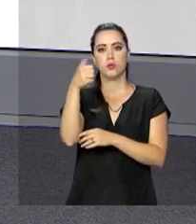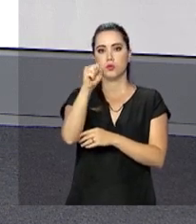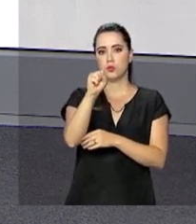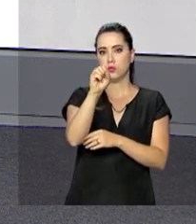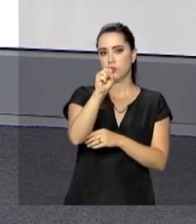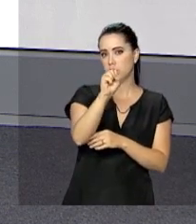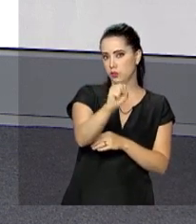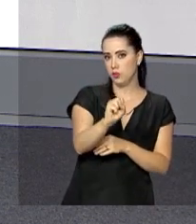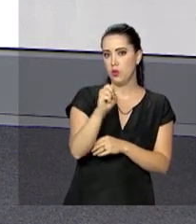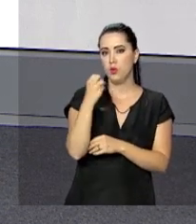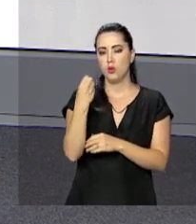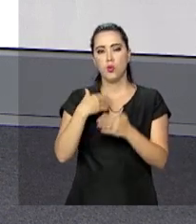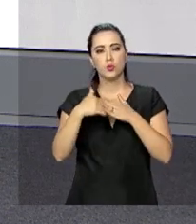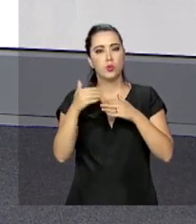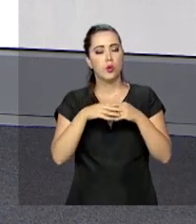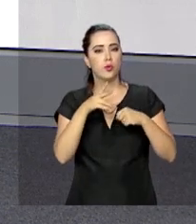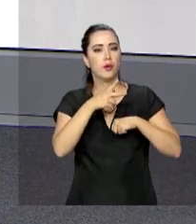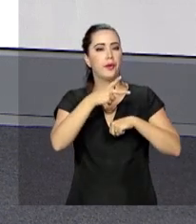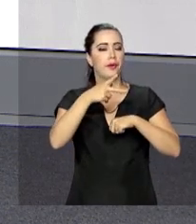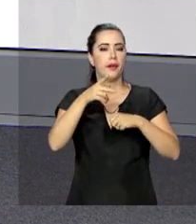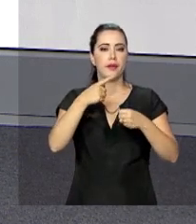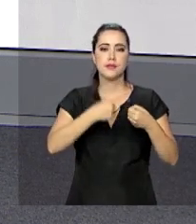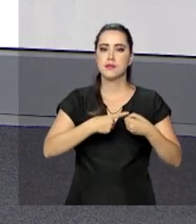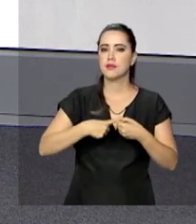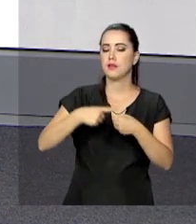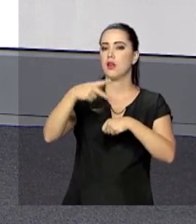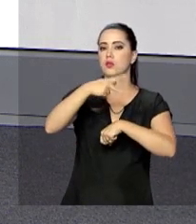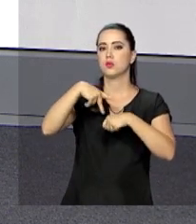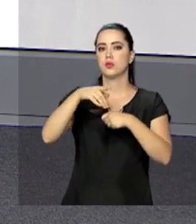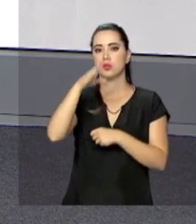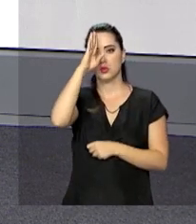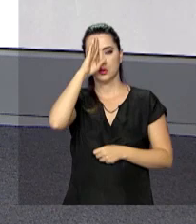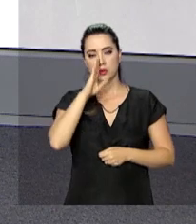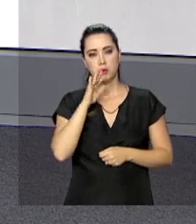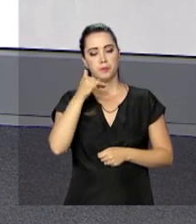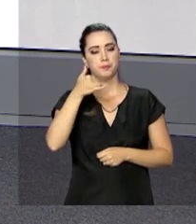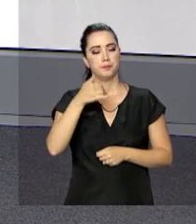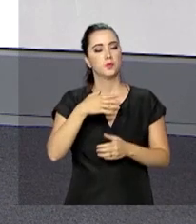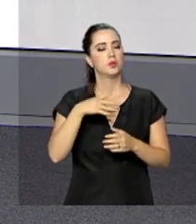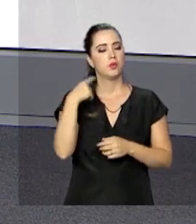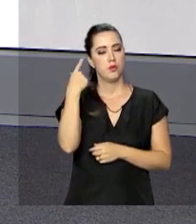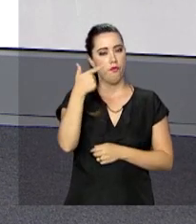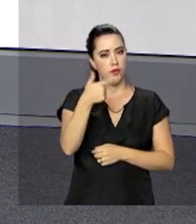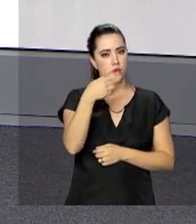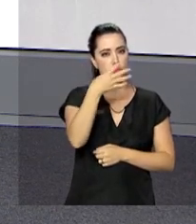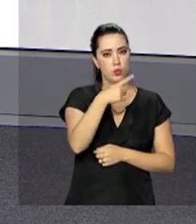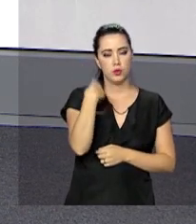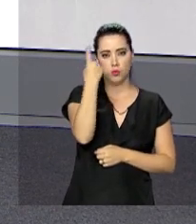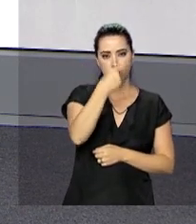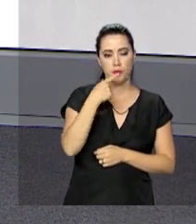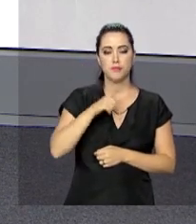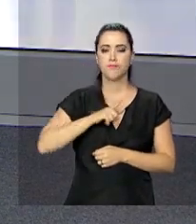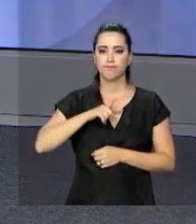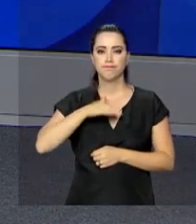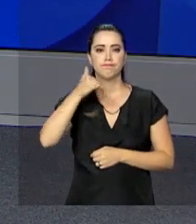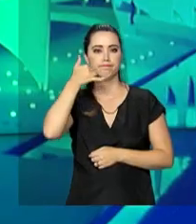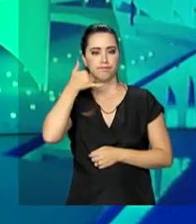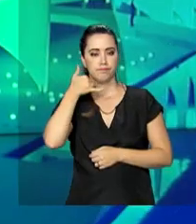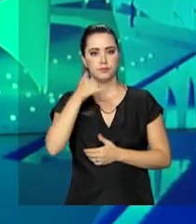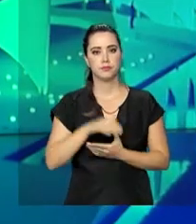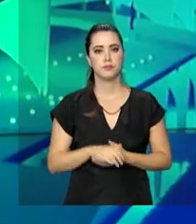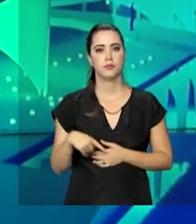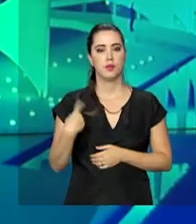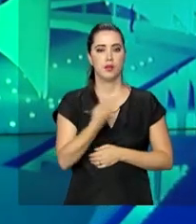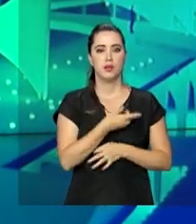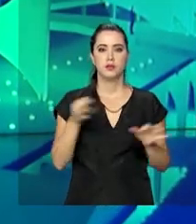para o número 188 de qualquer cidade do país. O atendimento é de graça e funciona 24 horas. Nós